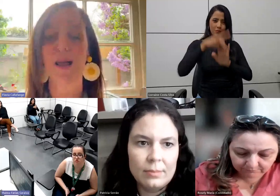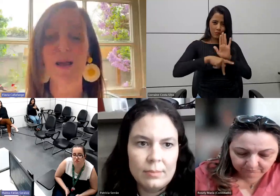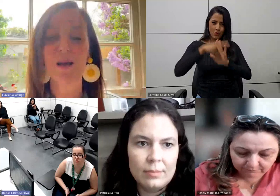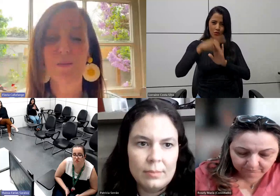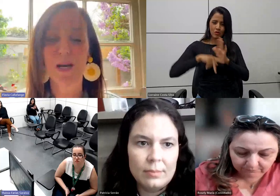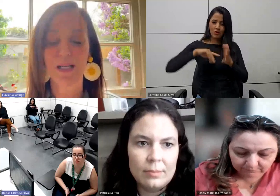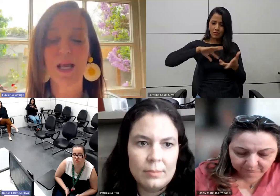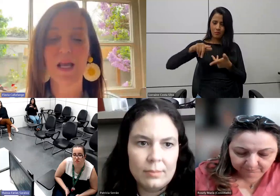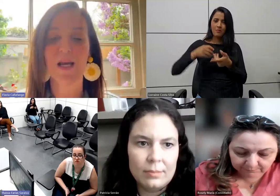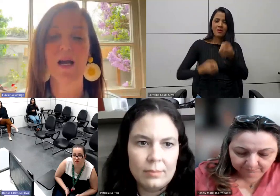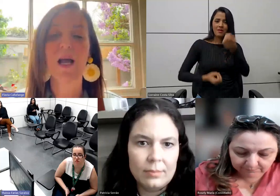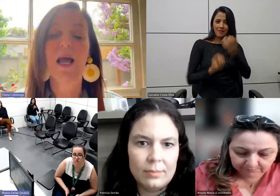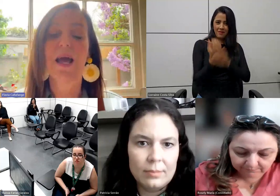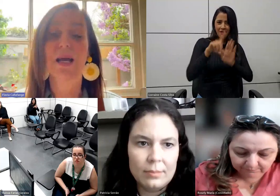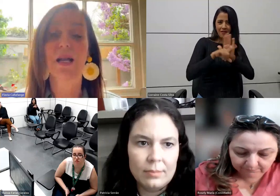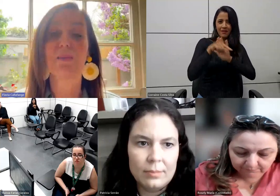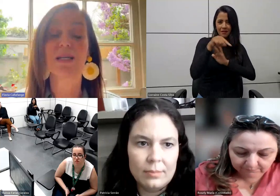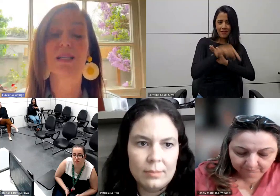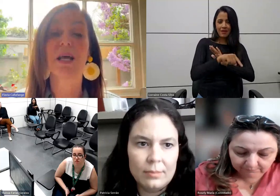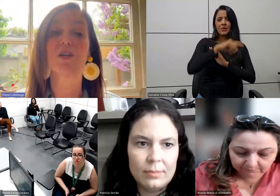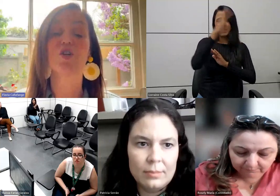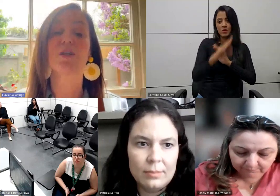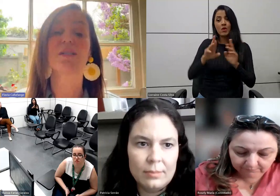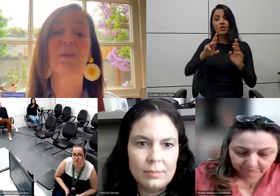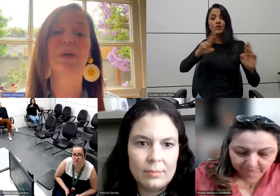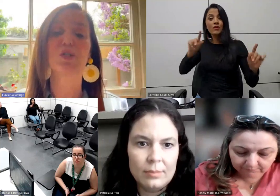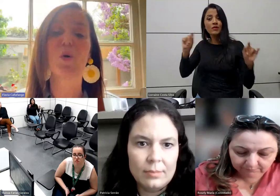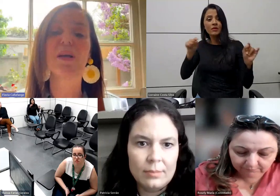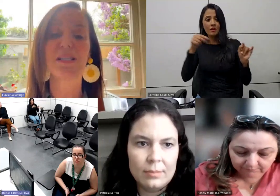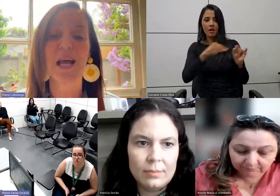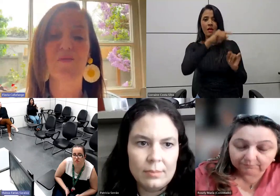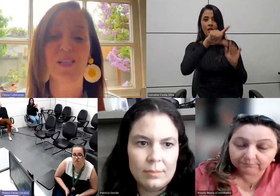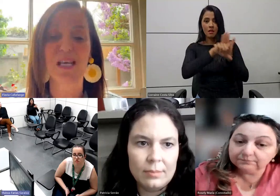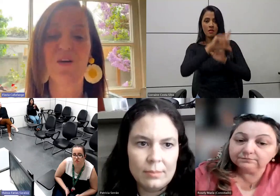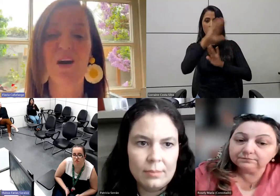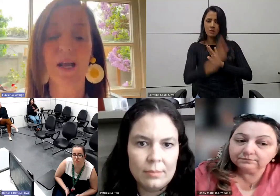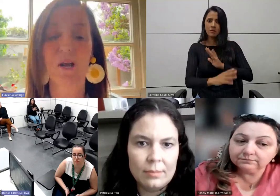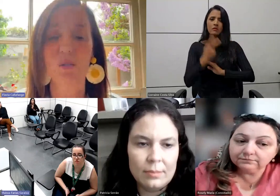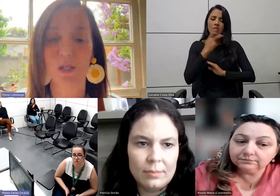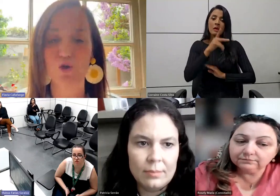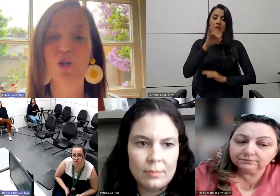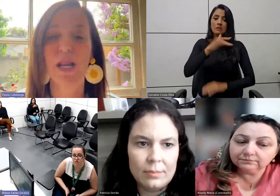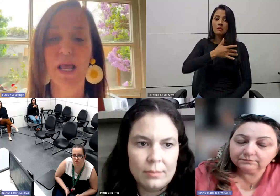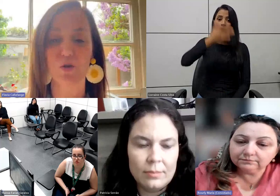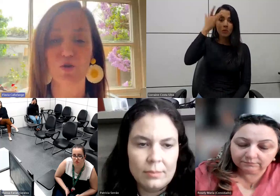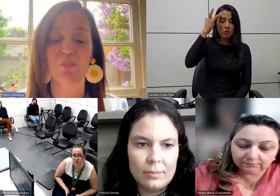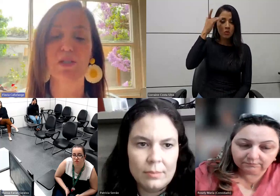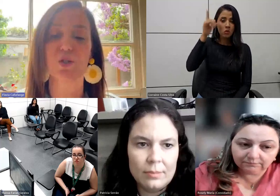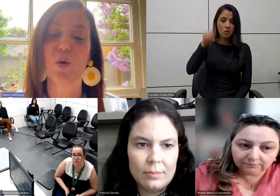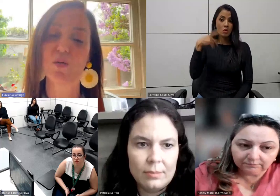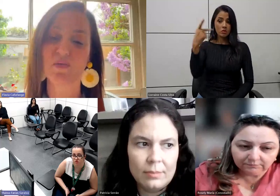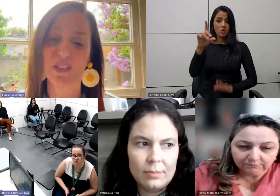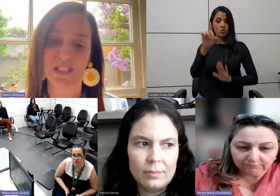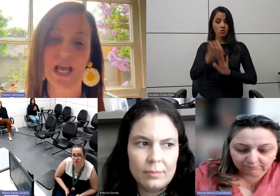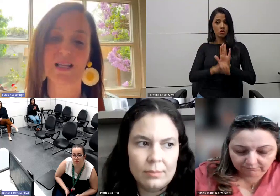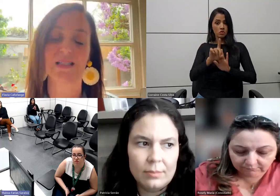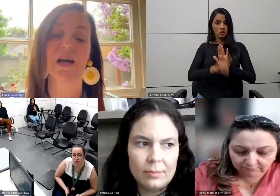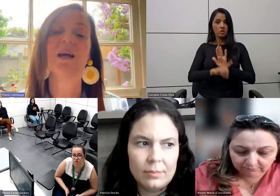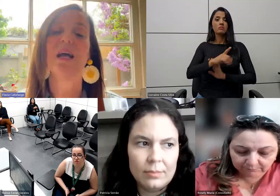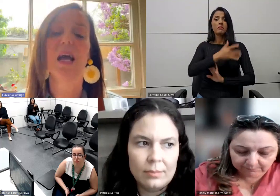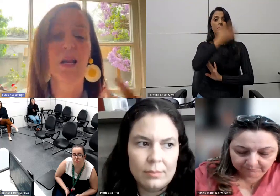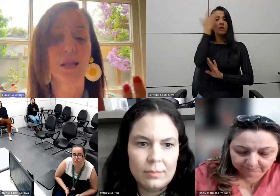para a lei brasileira é que a lei brasileira diz que se a pessoa quiser fazer valer seus direitos de pessoa com